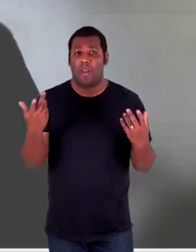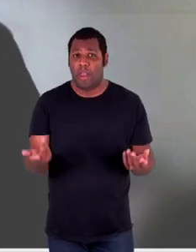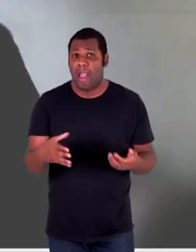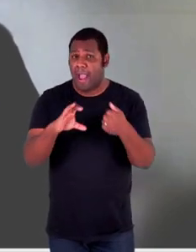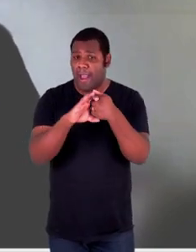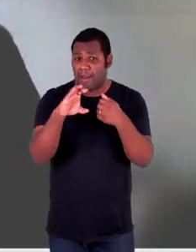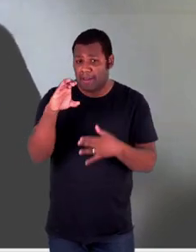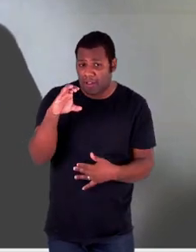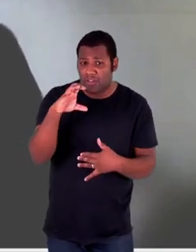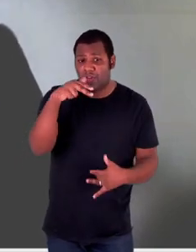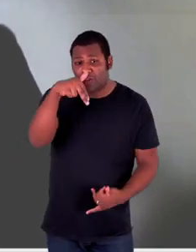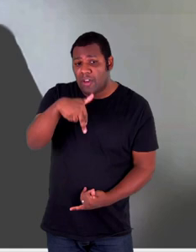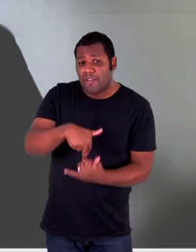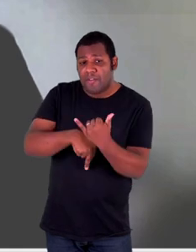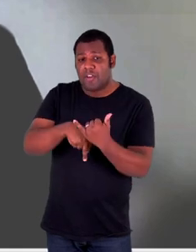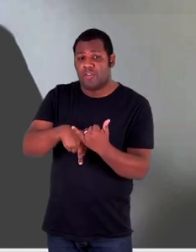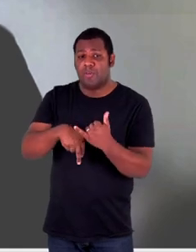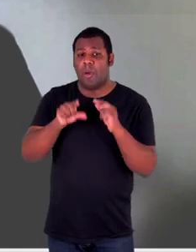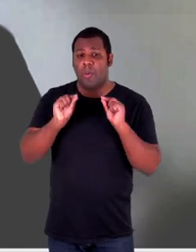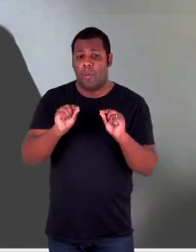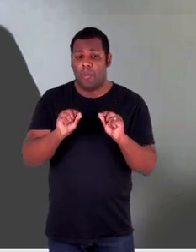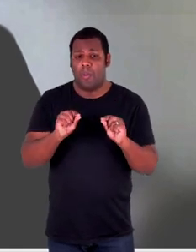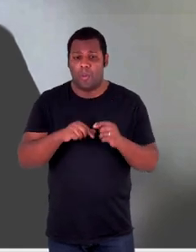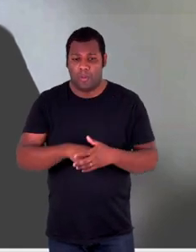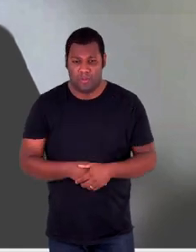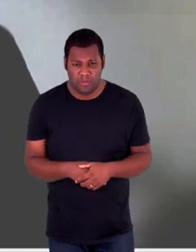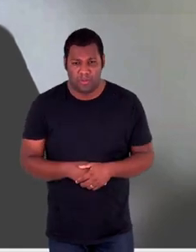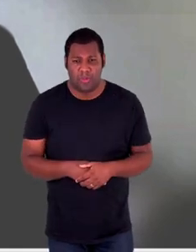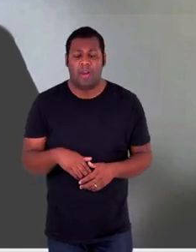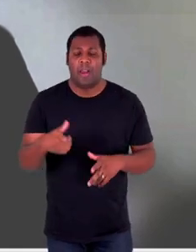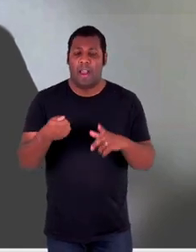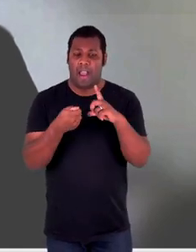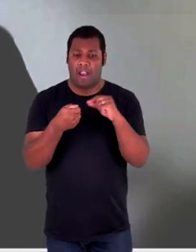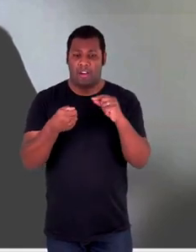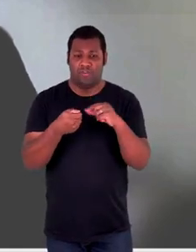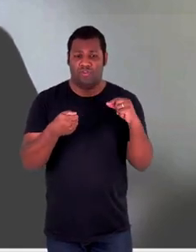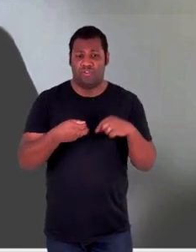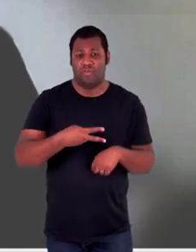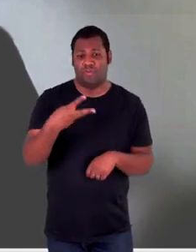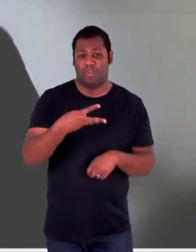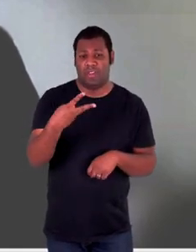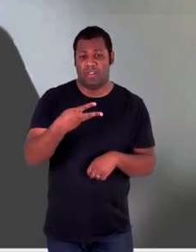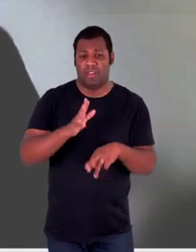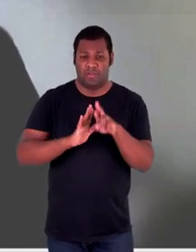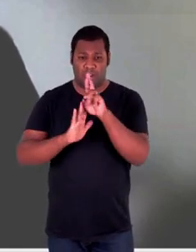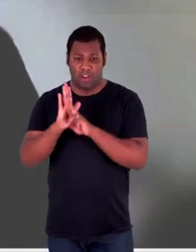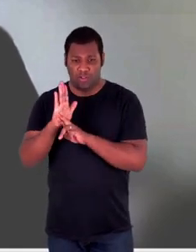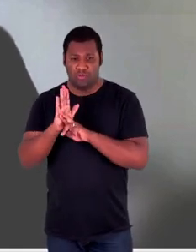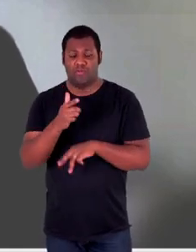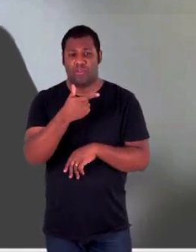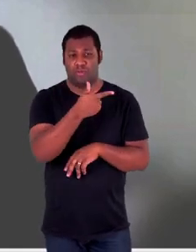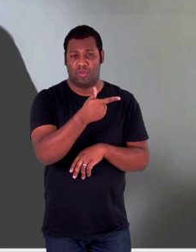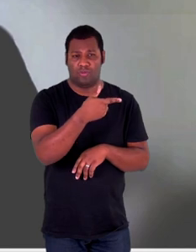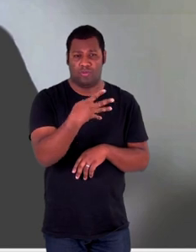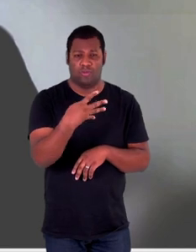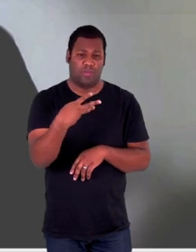e aqui me parece que a definição trazida no artigo terceiro da Resolução 243